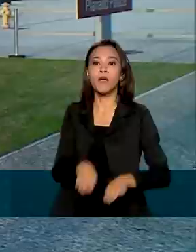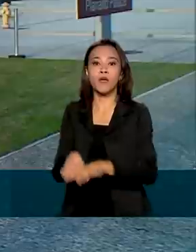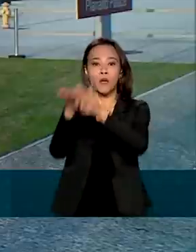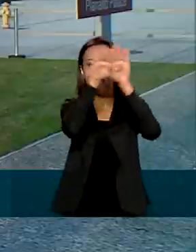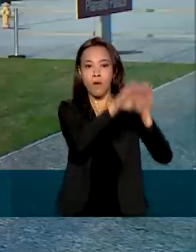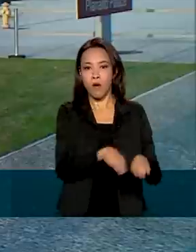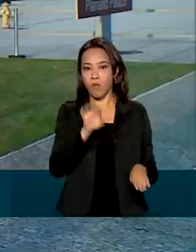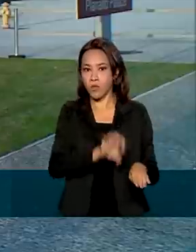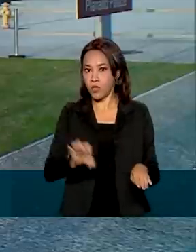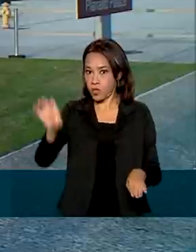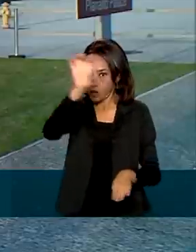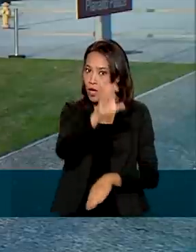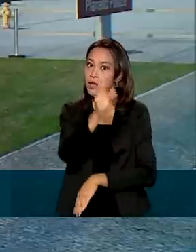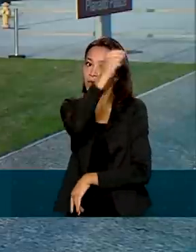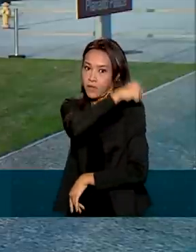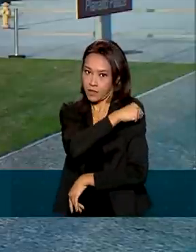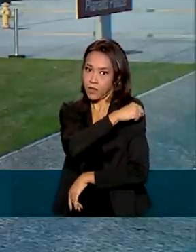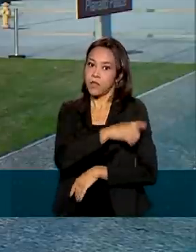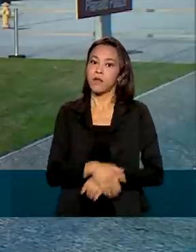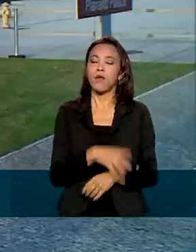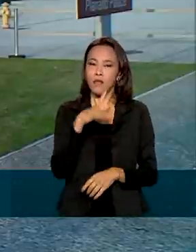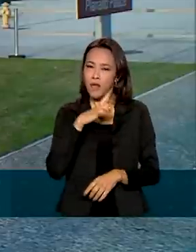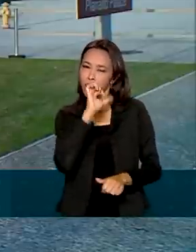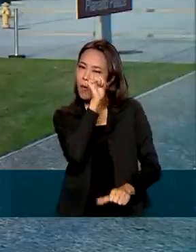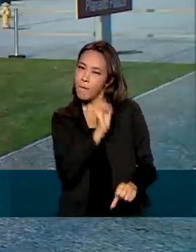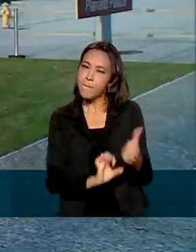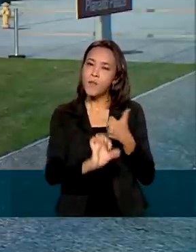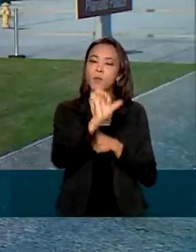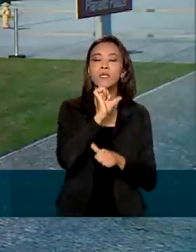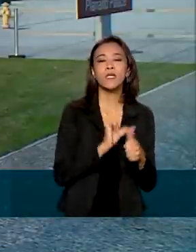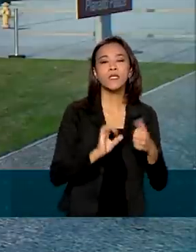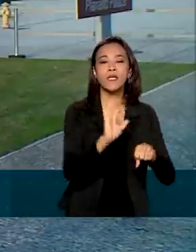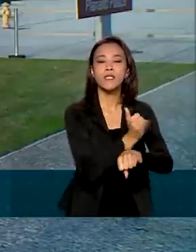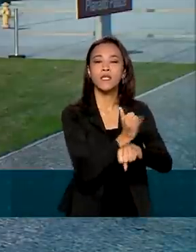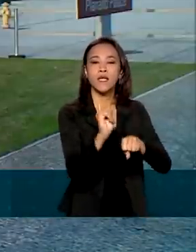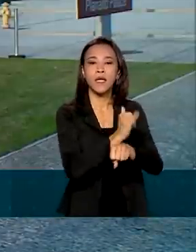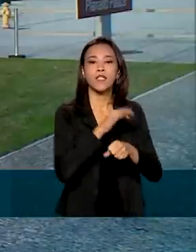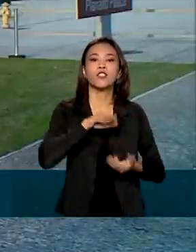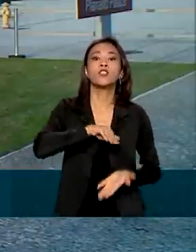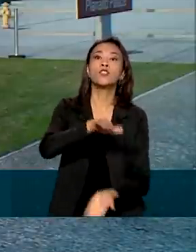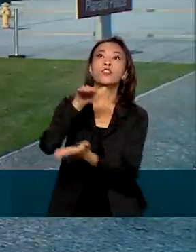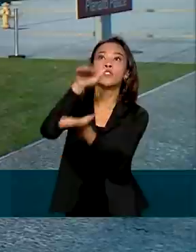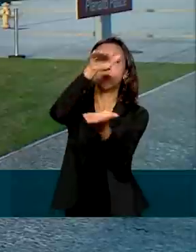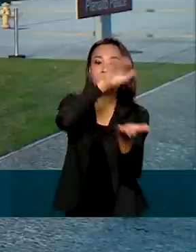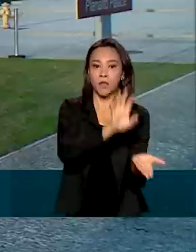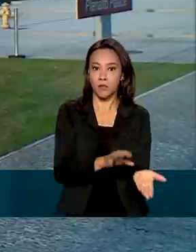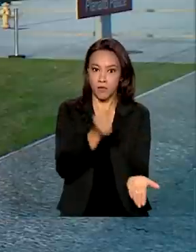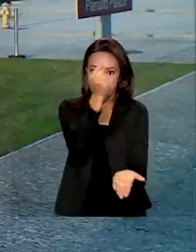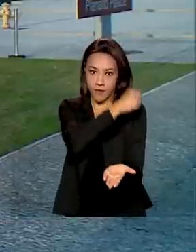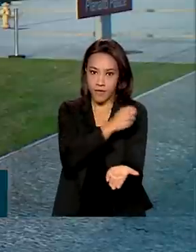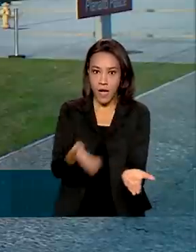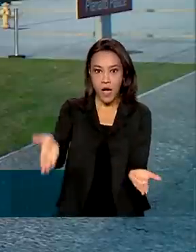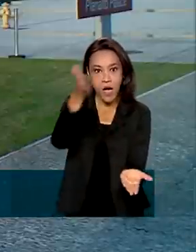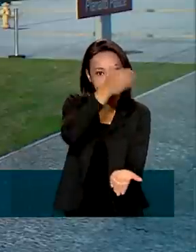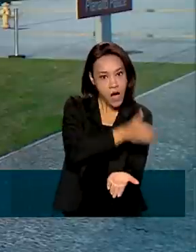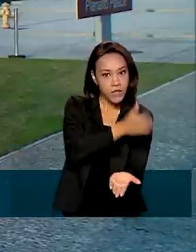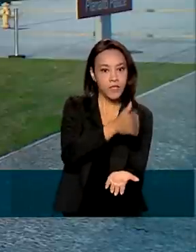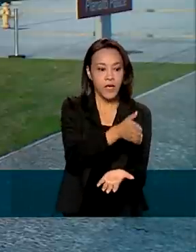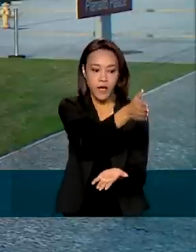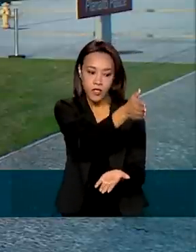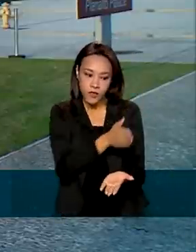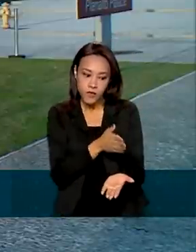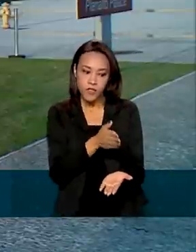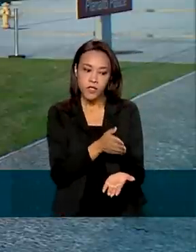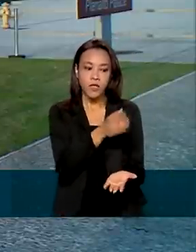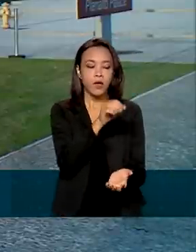Recentemente, houve uma mudança na metodologia de distribuição das vacinas. Se antes eram divididas com base